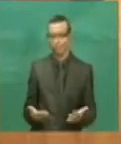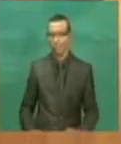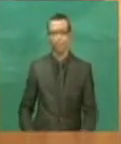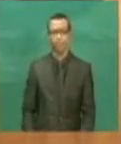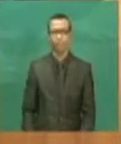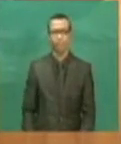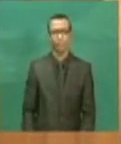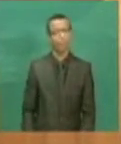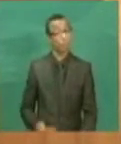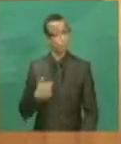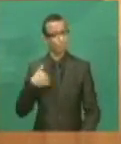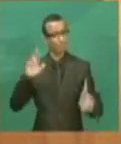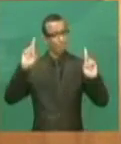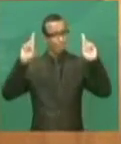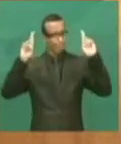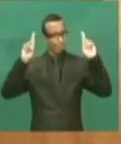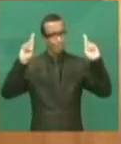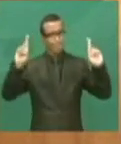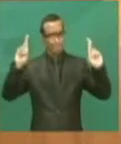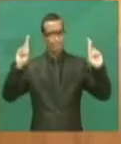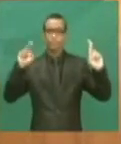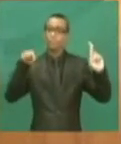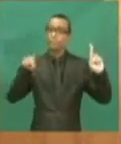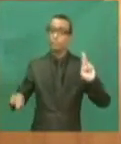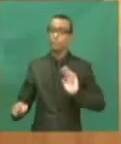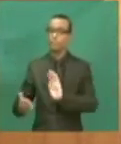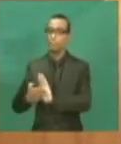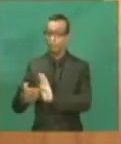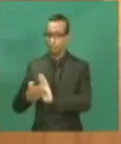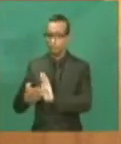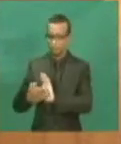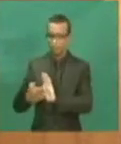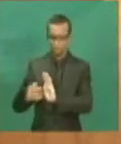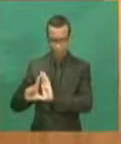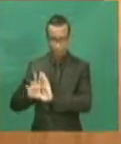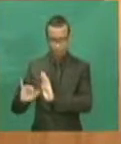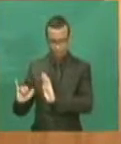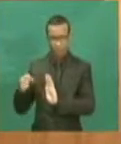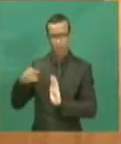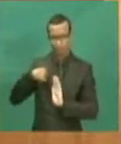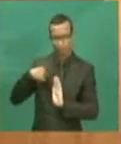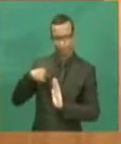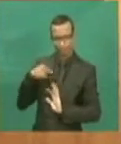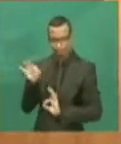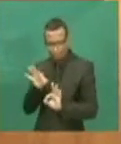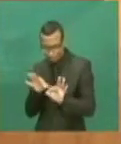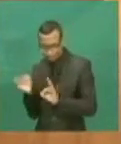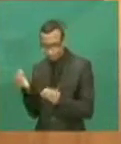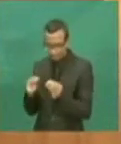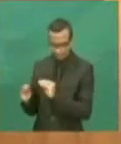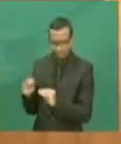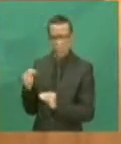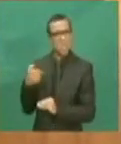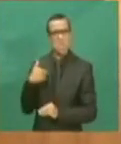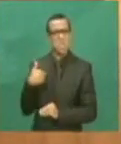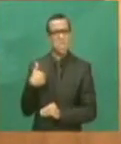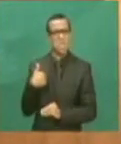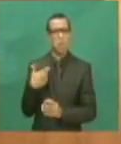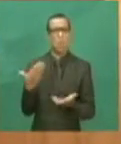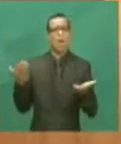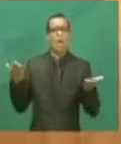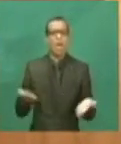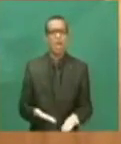Eu espero que esse projeto de lei que nós estamos colocando aqui, e não faço para valer em 2014,